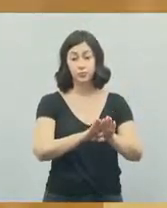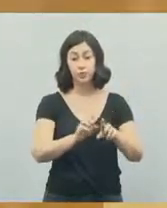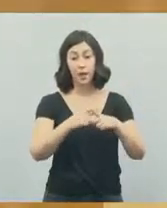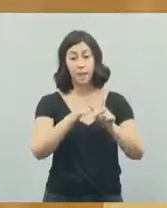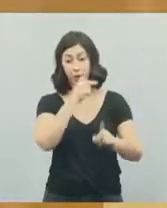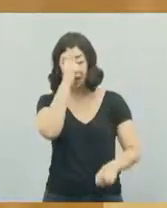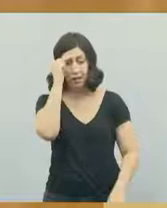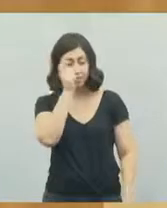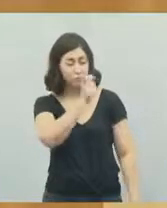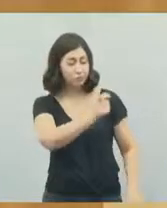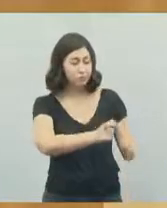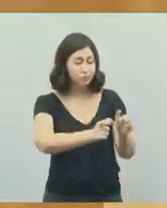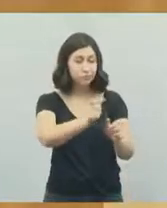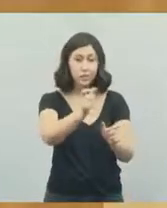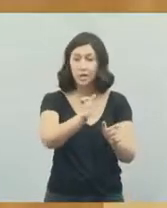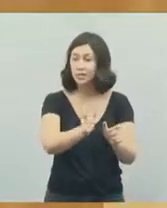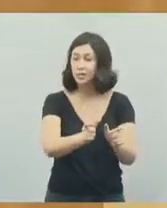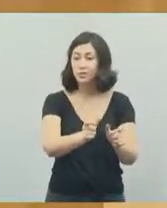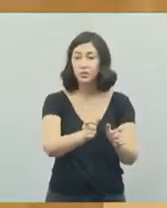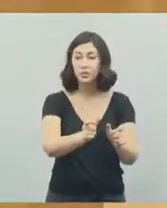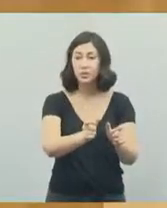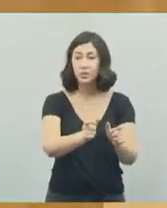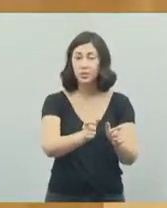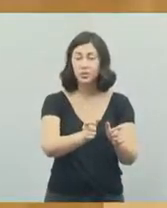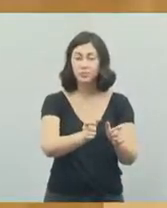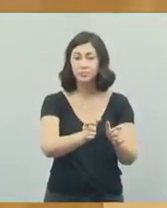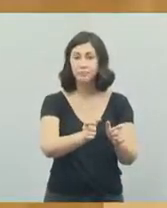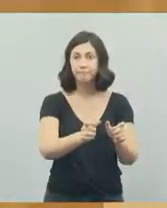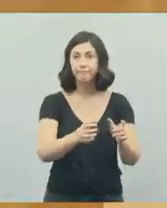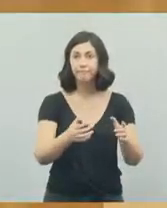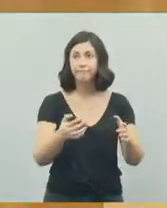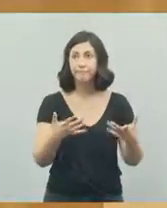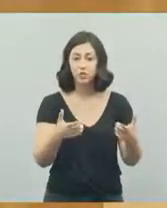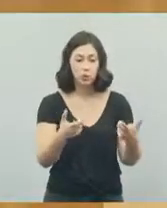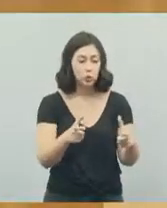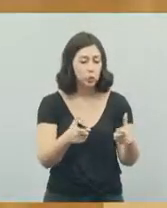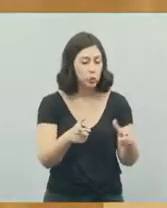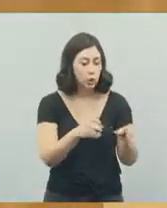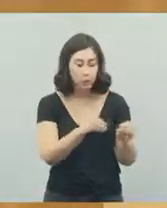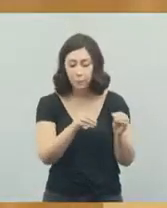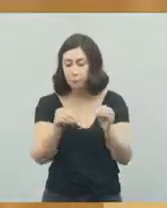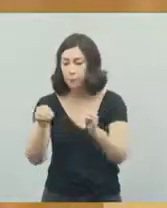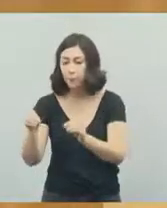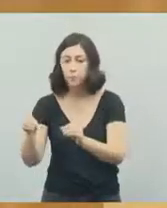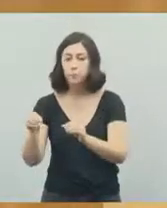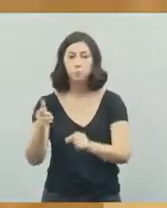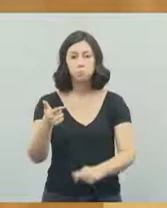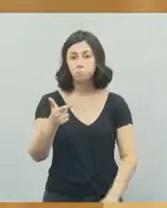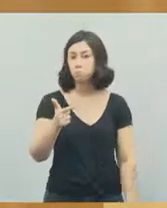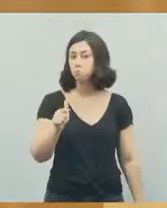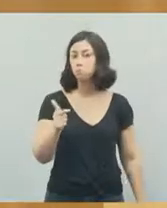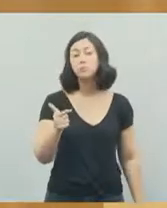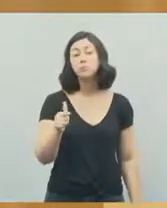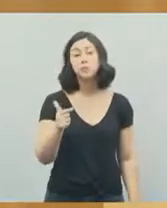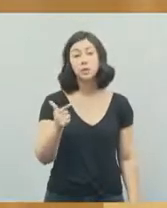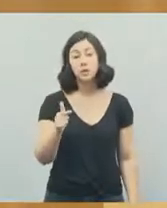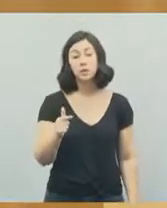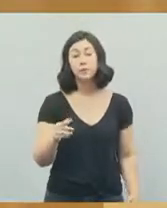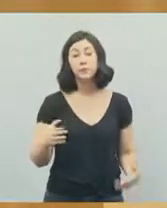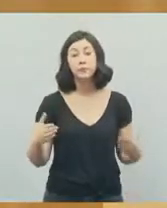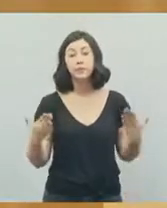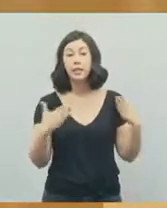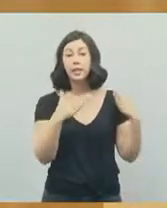pessoas tivessem um mínimo de local para elas poderem ir. E essas